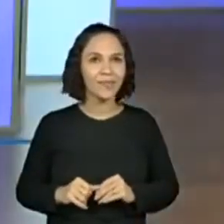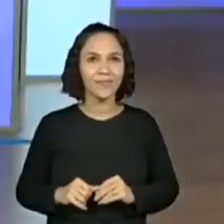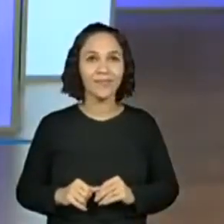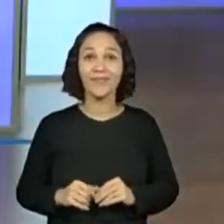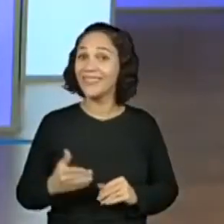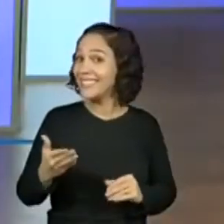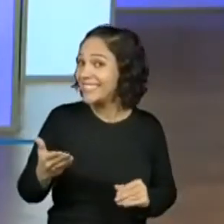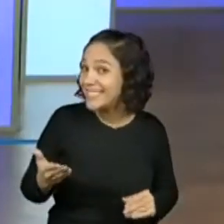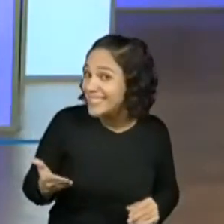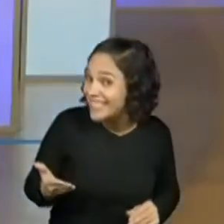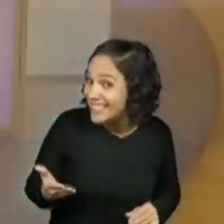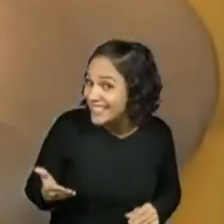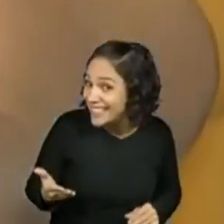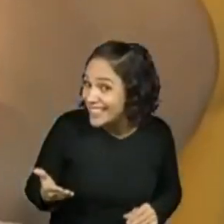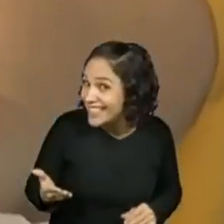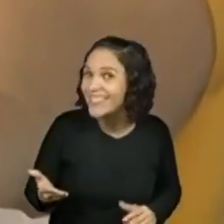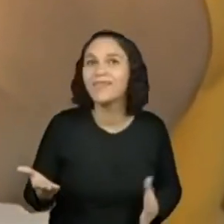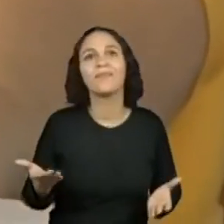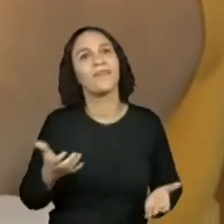Tcharam.